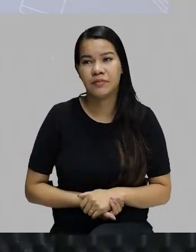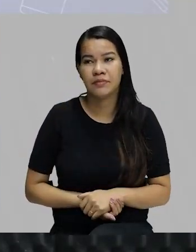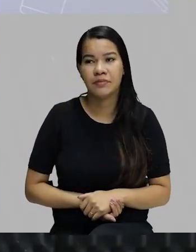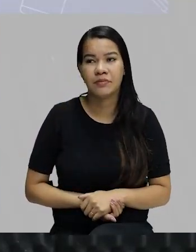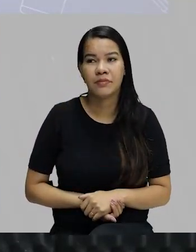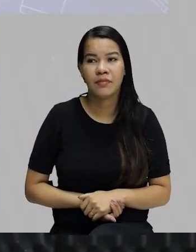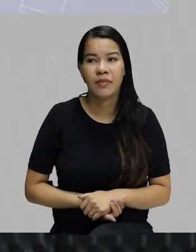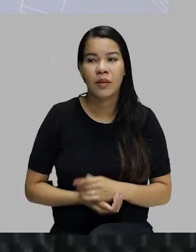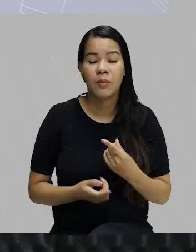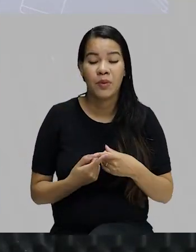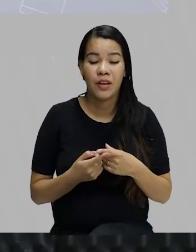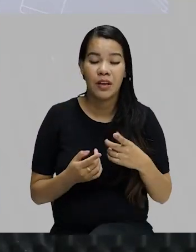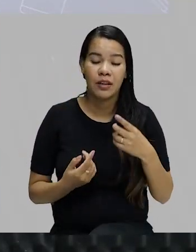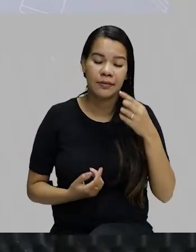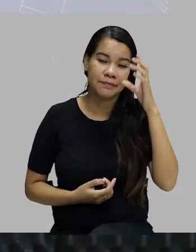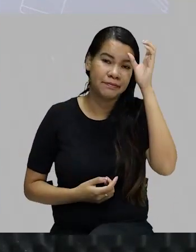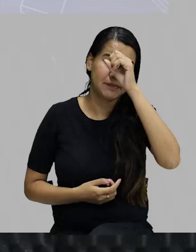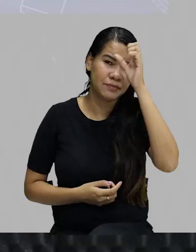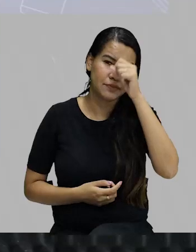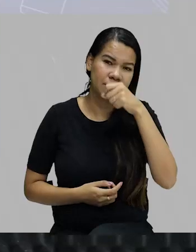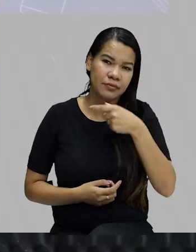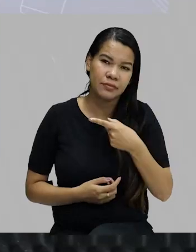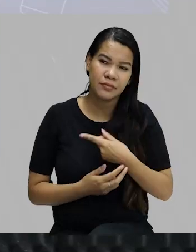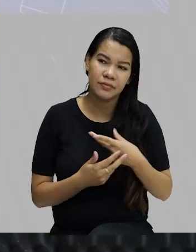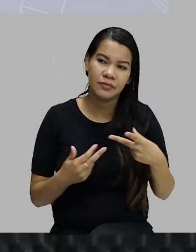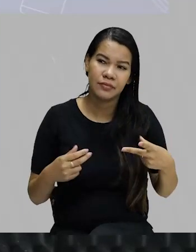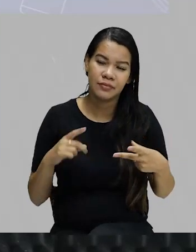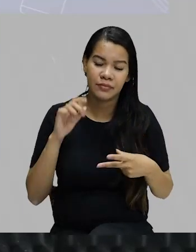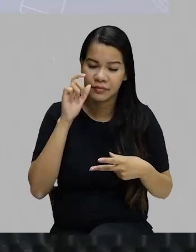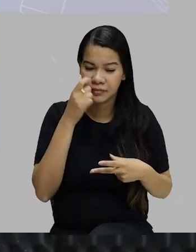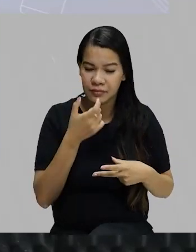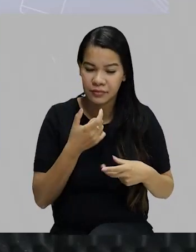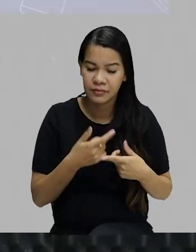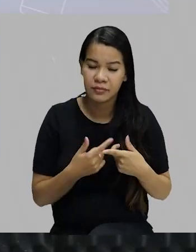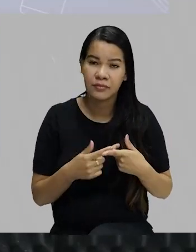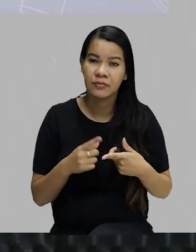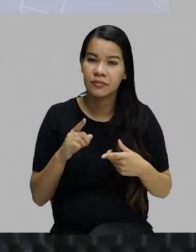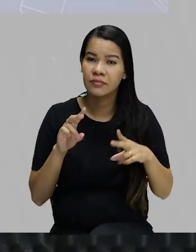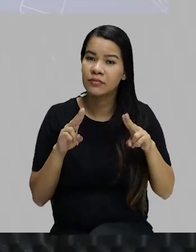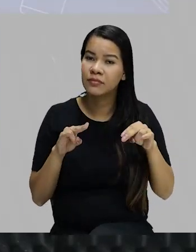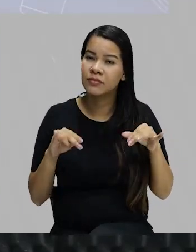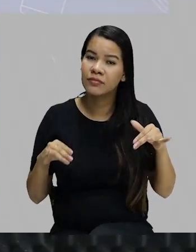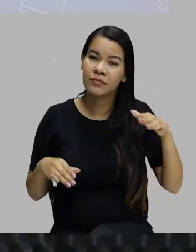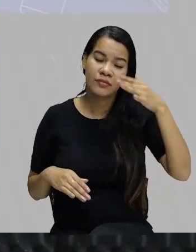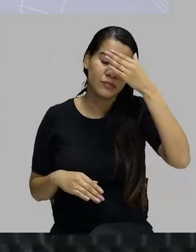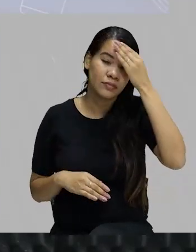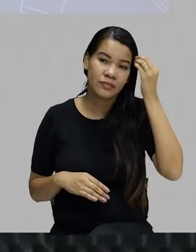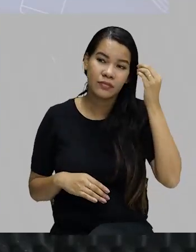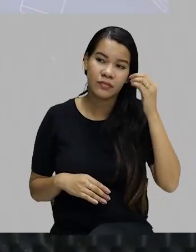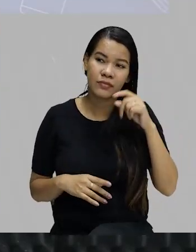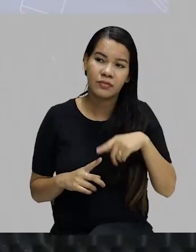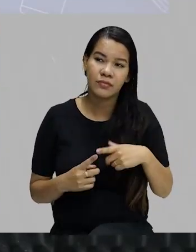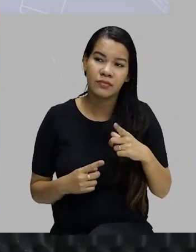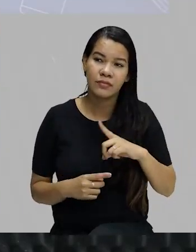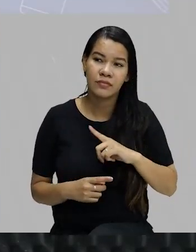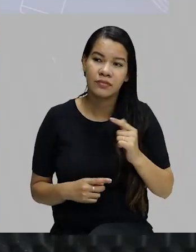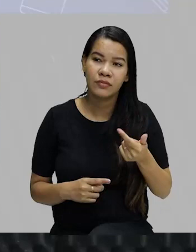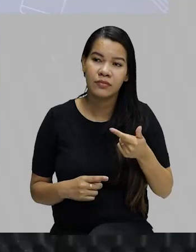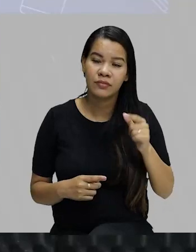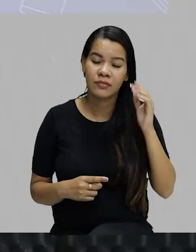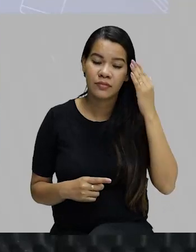Decorar algo é interessante porque você não esquece, mas você não